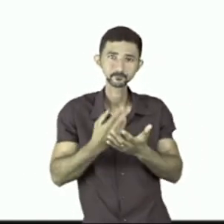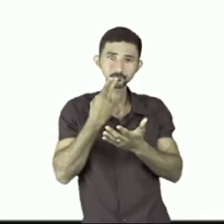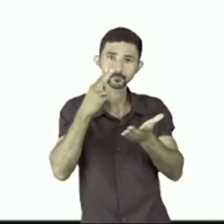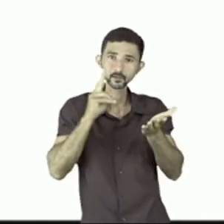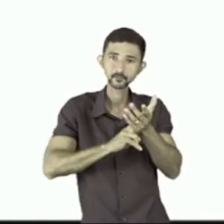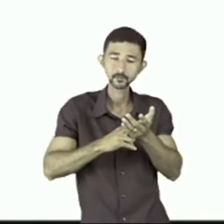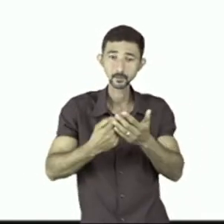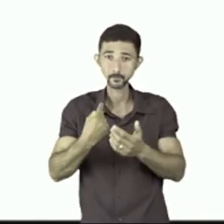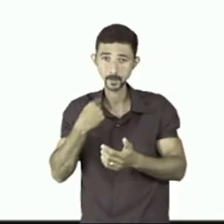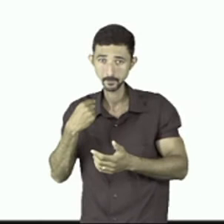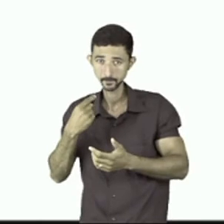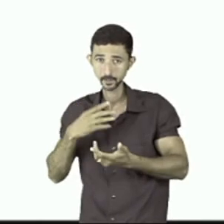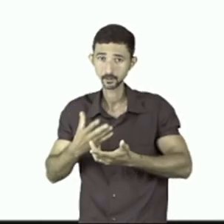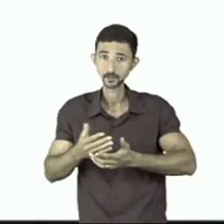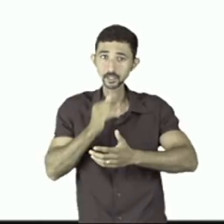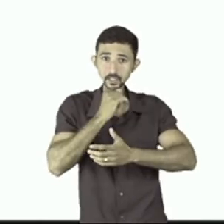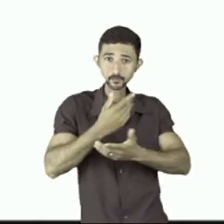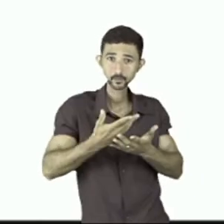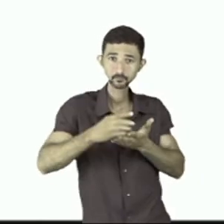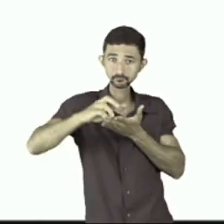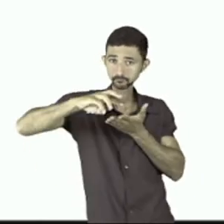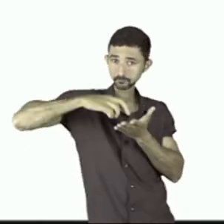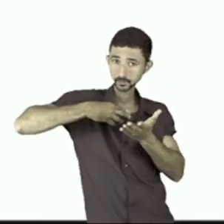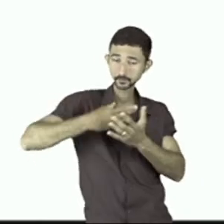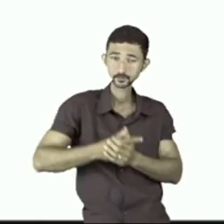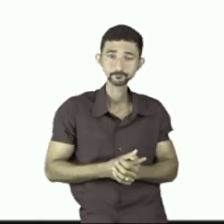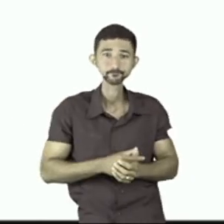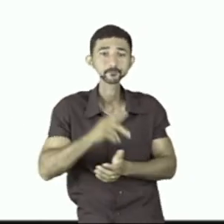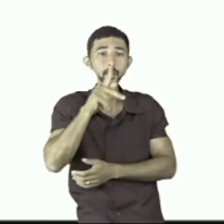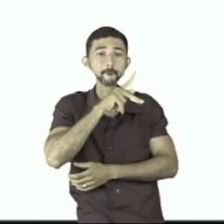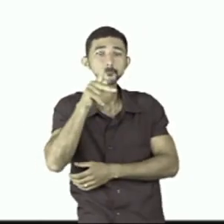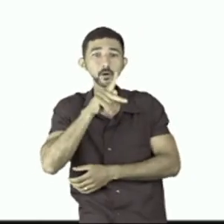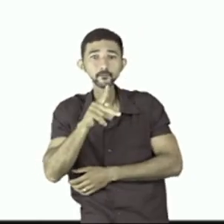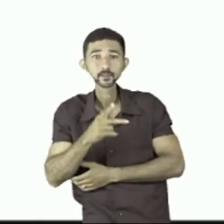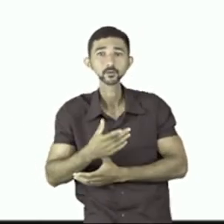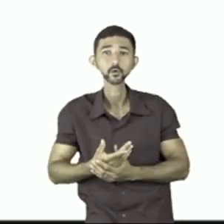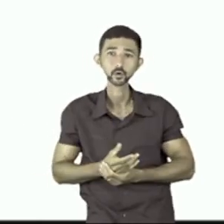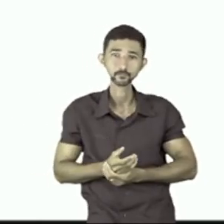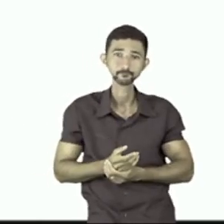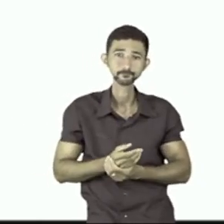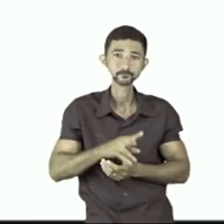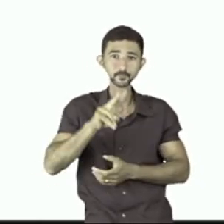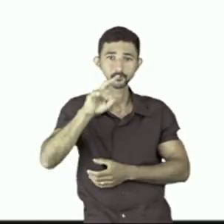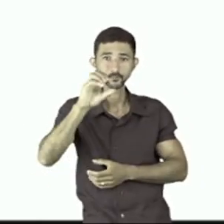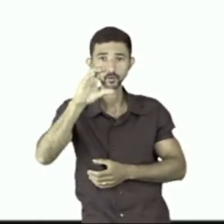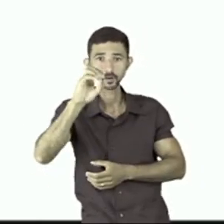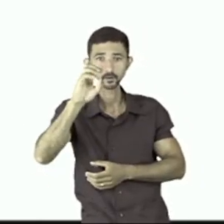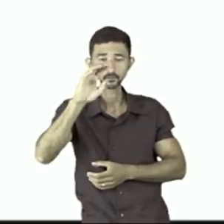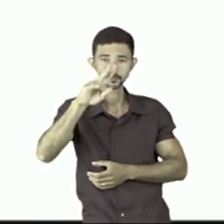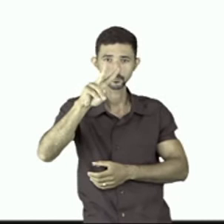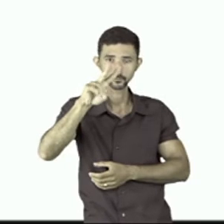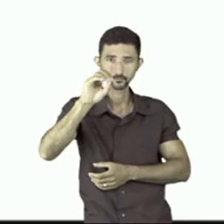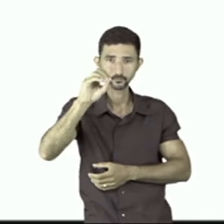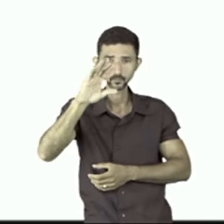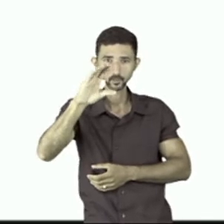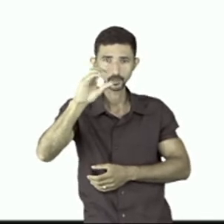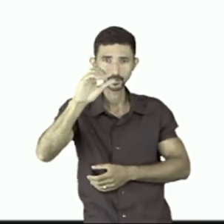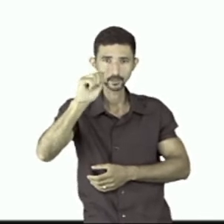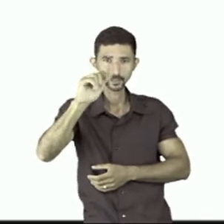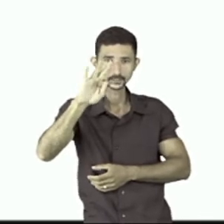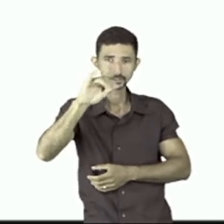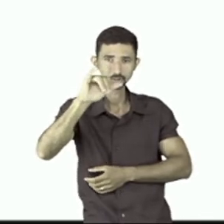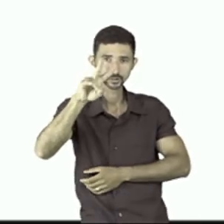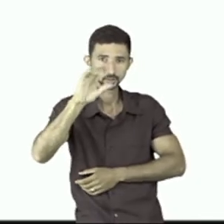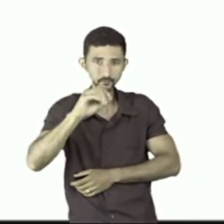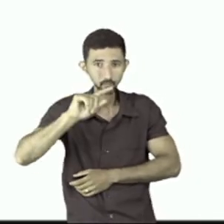cartinha para mim, por exemplo, você poderia escrever professora que é o vocativo e depois do vocativo colocar a